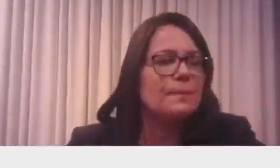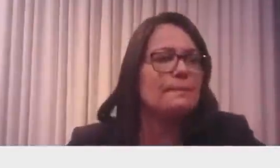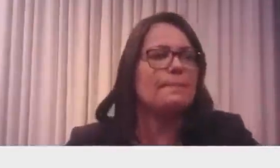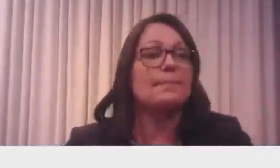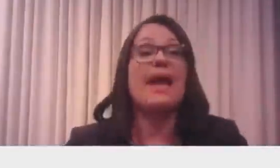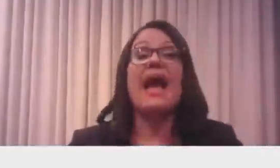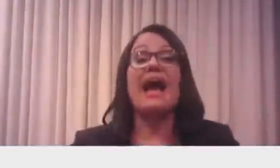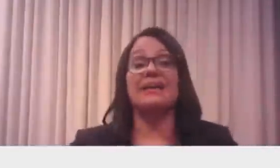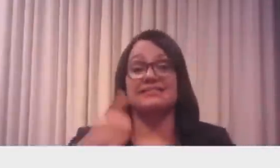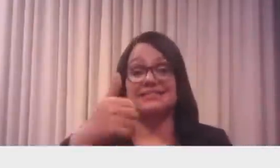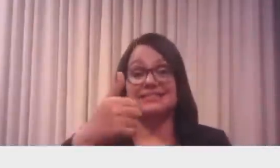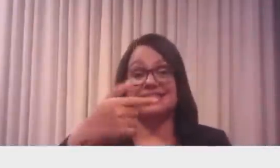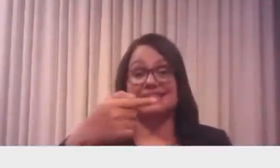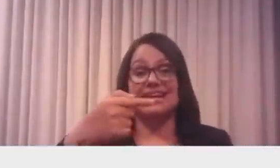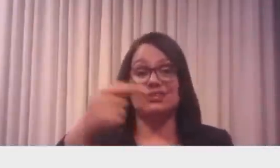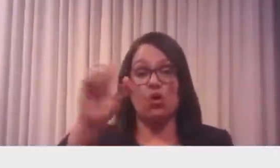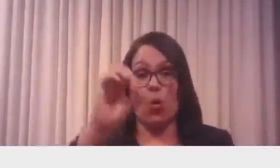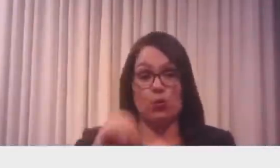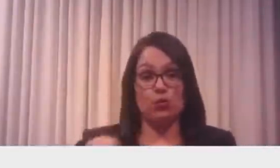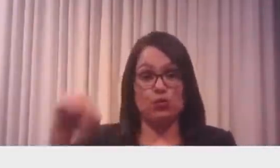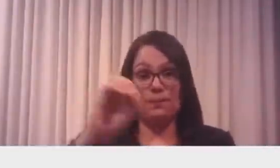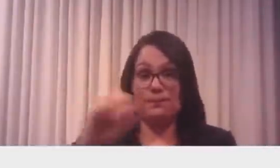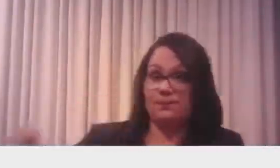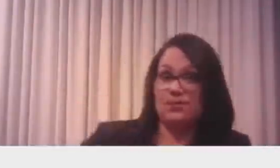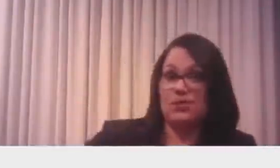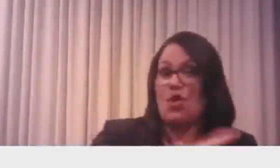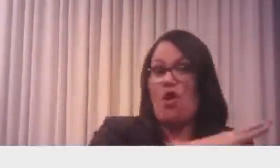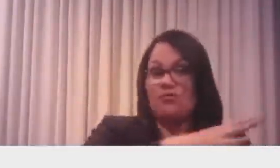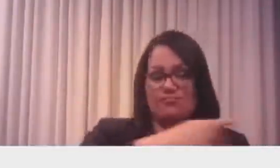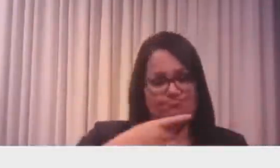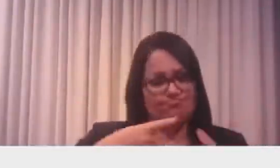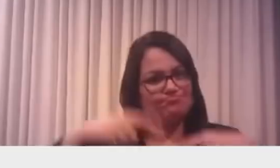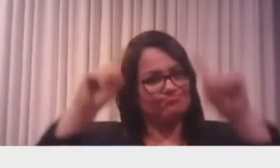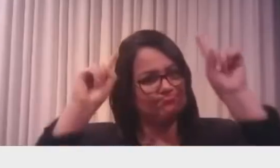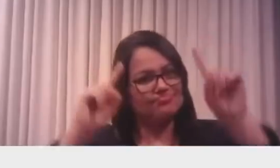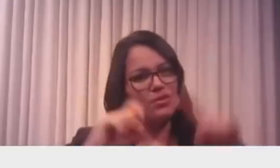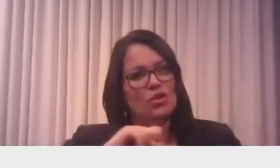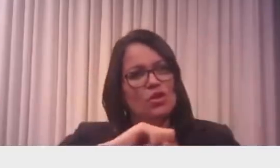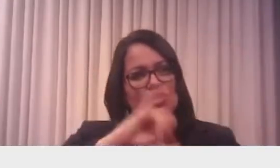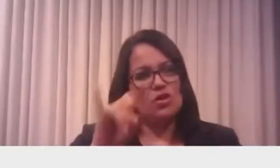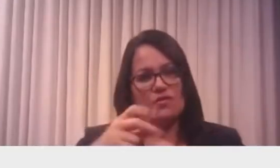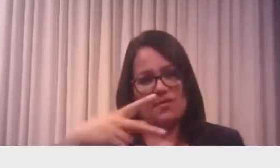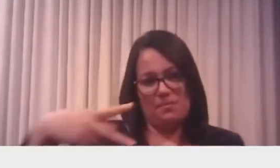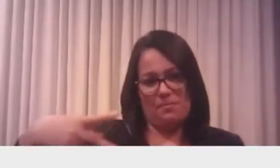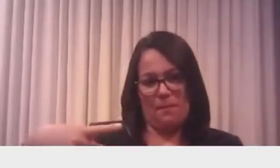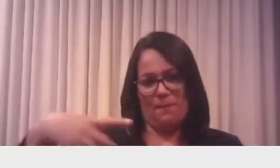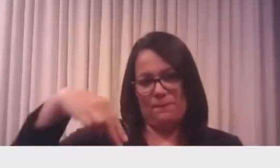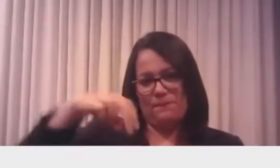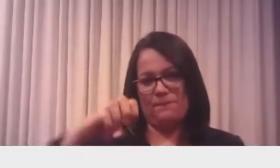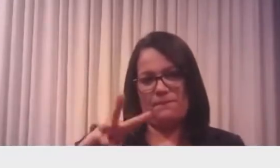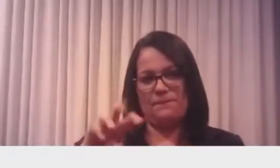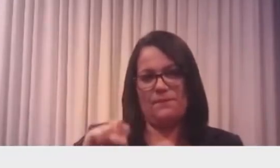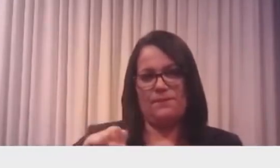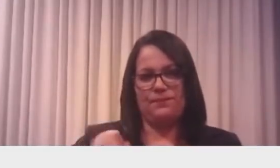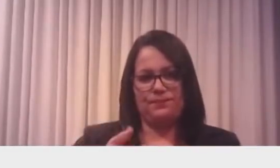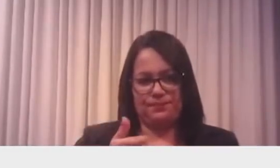17 de outubro, uma nova era no jornalismo brasileiro, Jovem Pan News, canal 576.